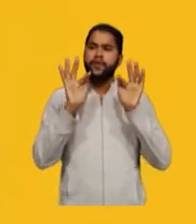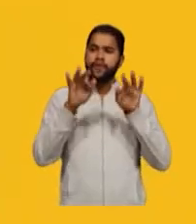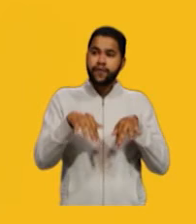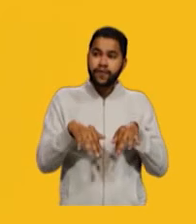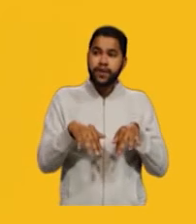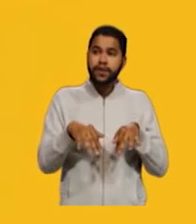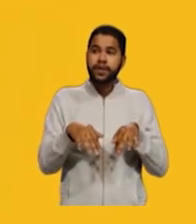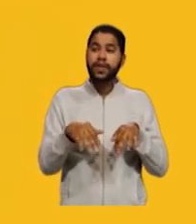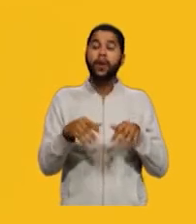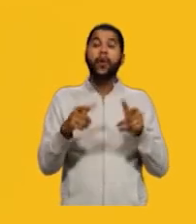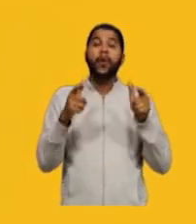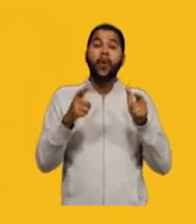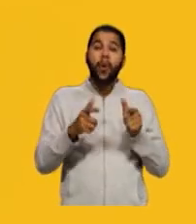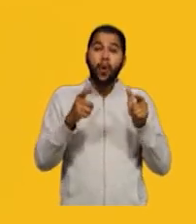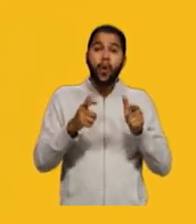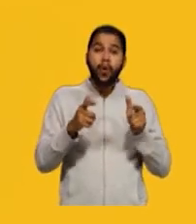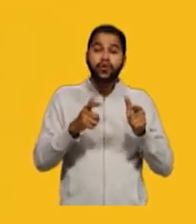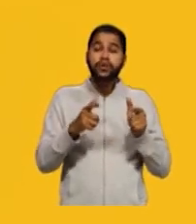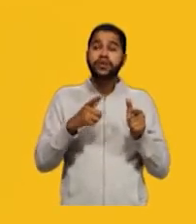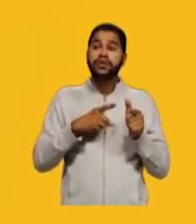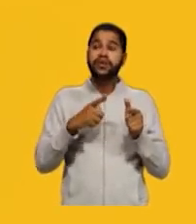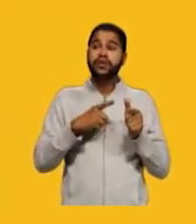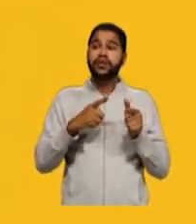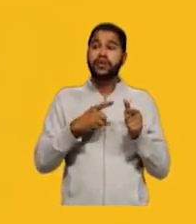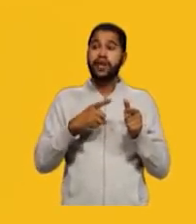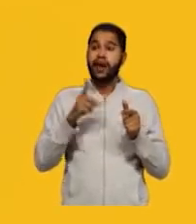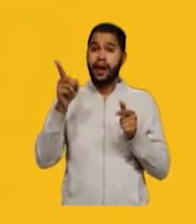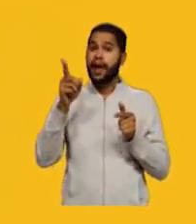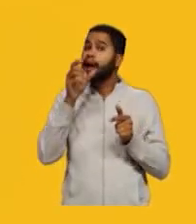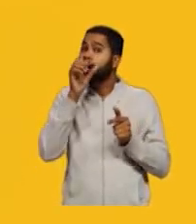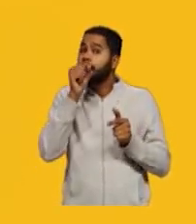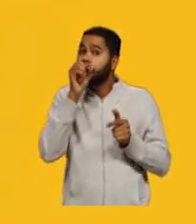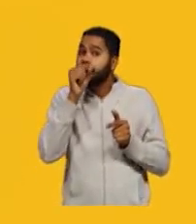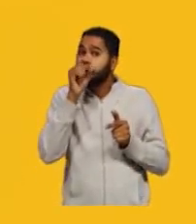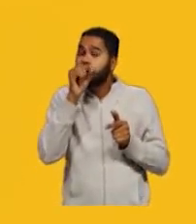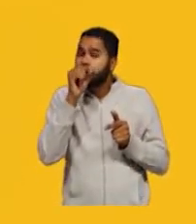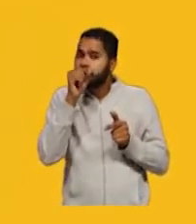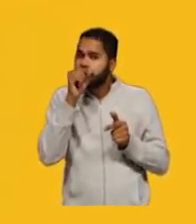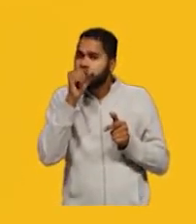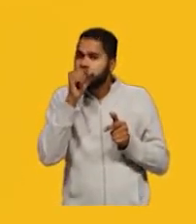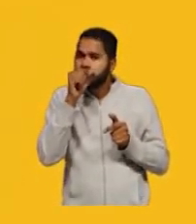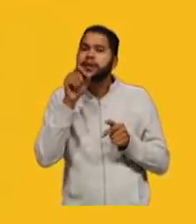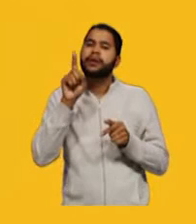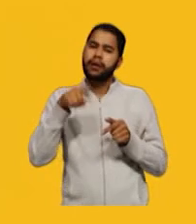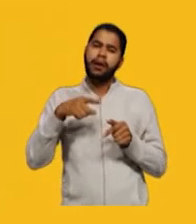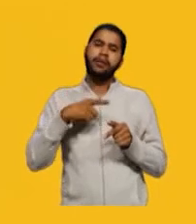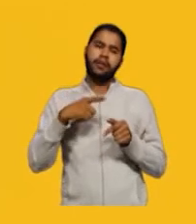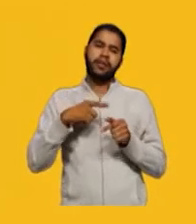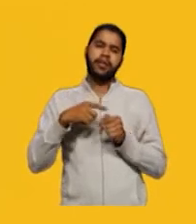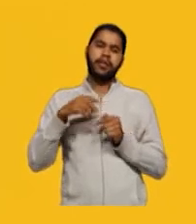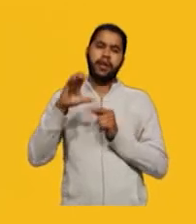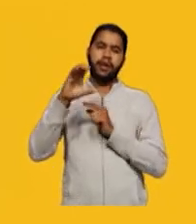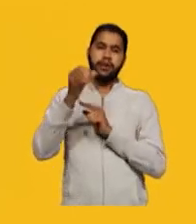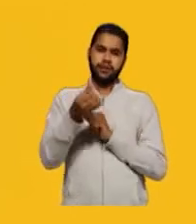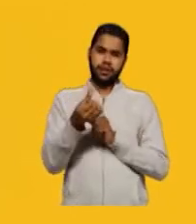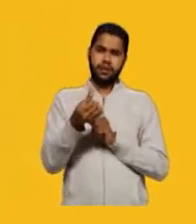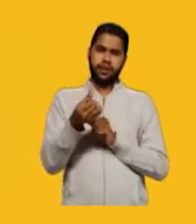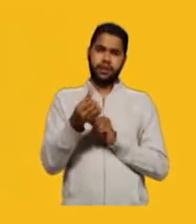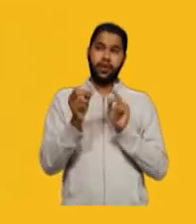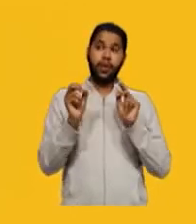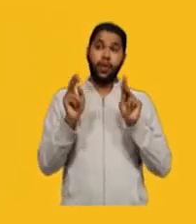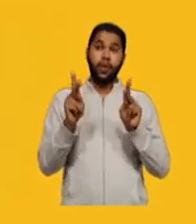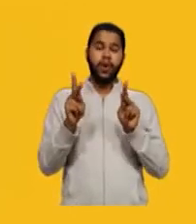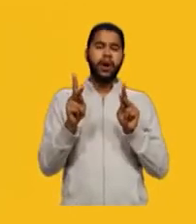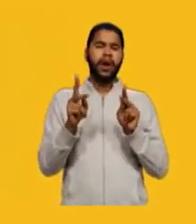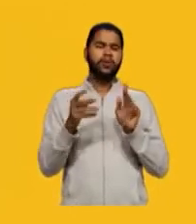traço, aonde eu tenho um traço findando e outro começando, ali existe um carbono, ok? E